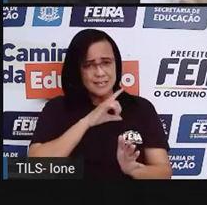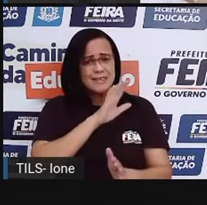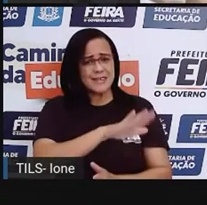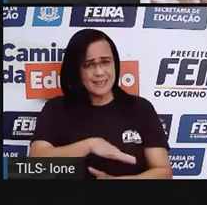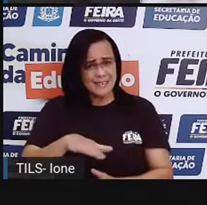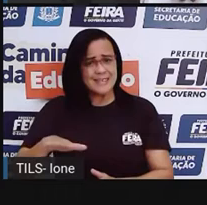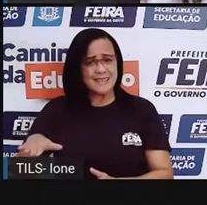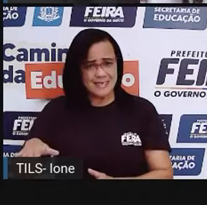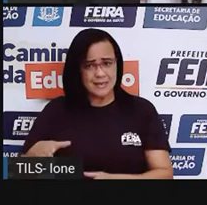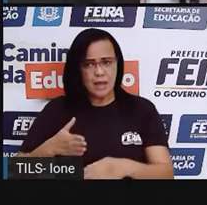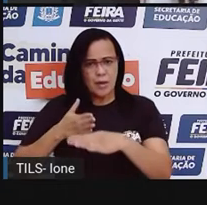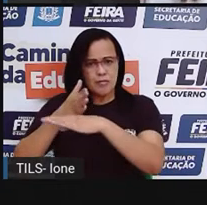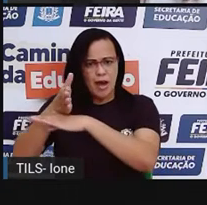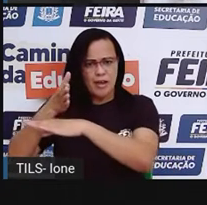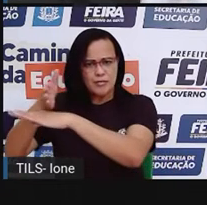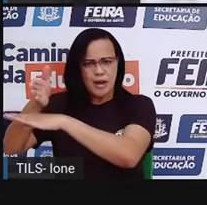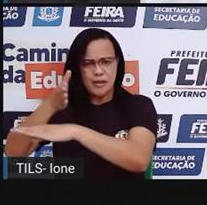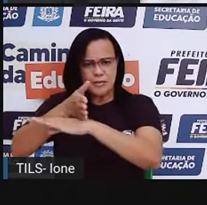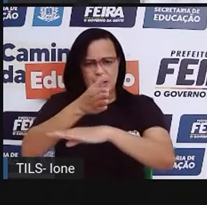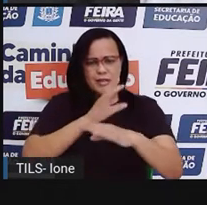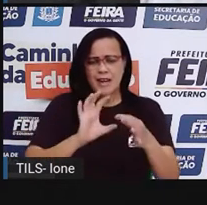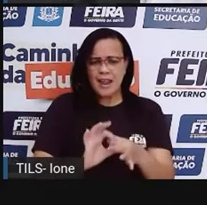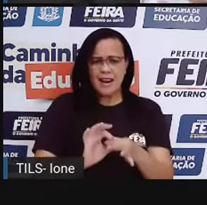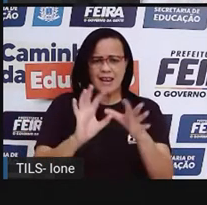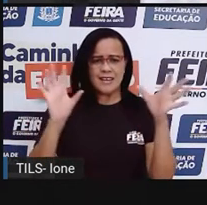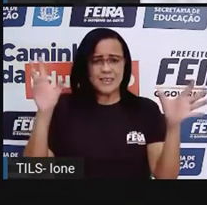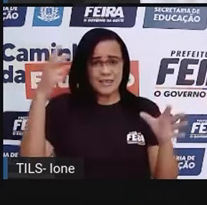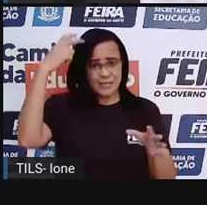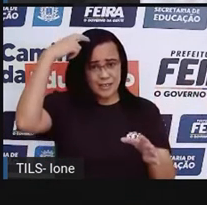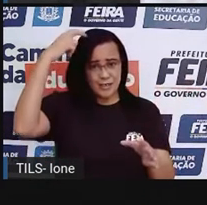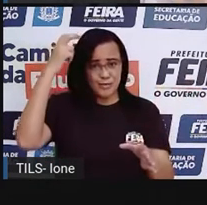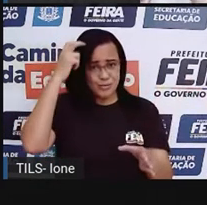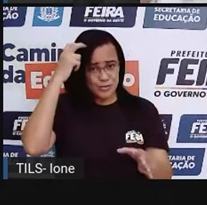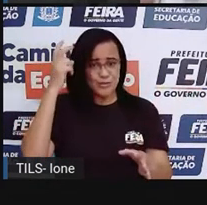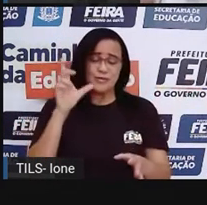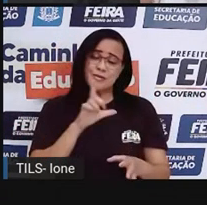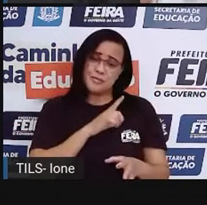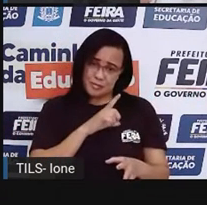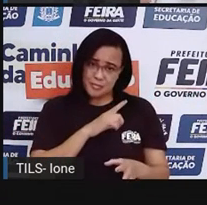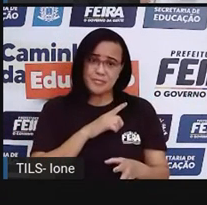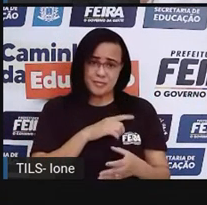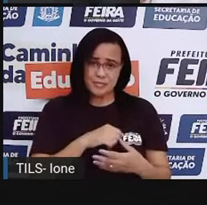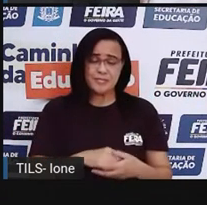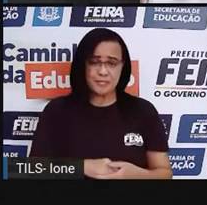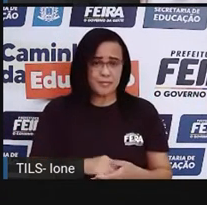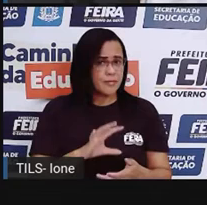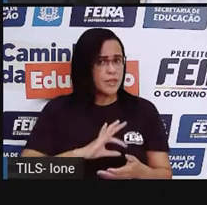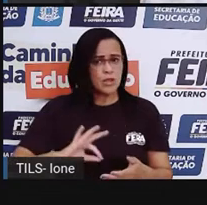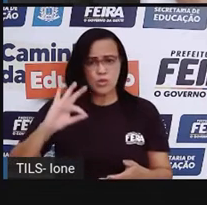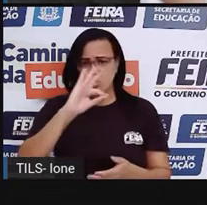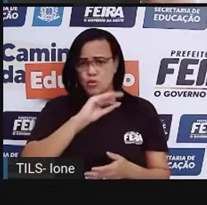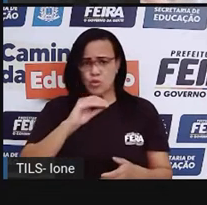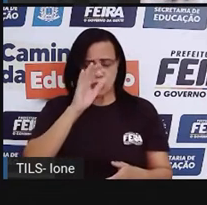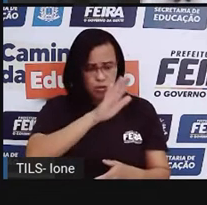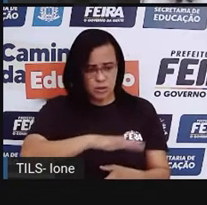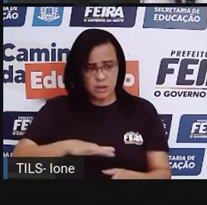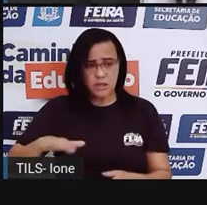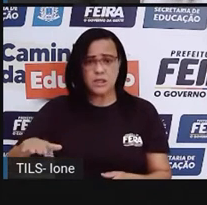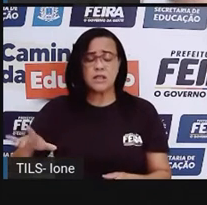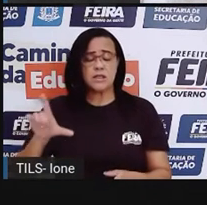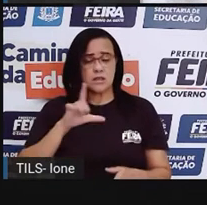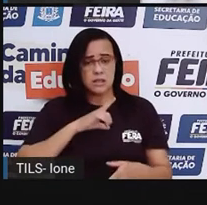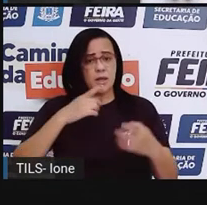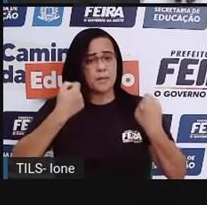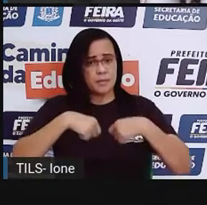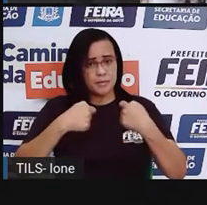né? De ter acesso livre à cultura, né? Enquanto as crianças têm direito a essas coisas, outras não têm. E isso afeta, né?